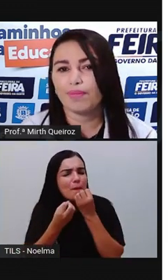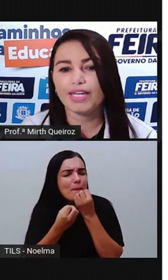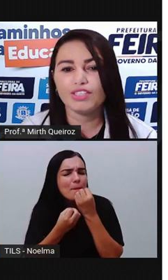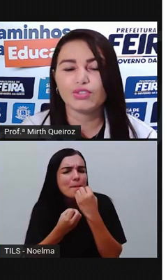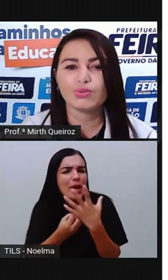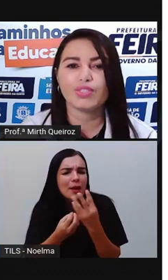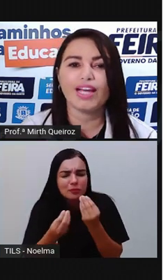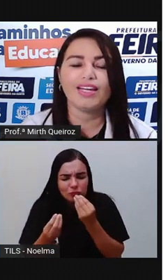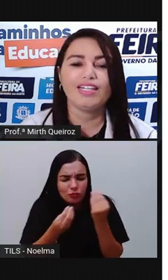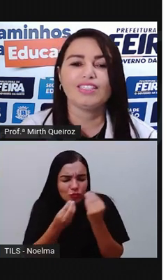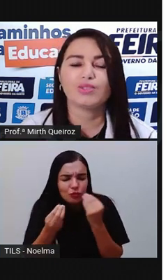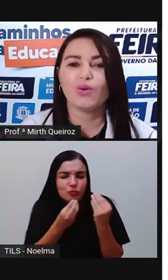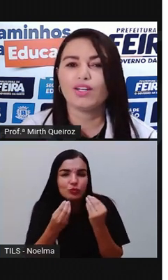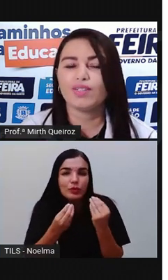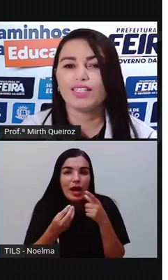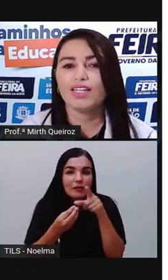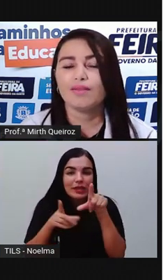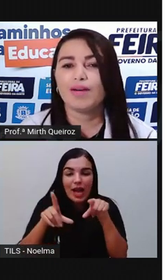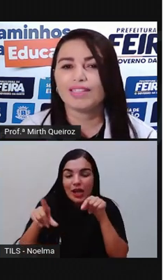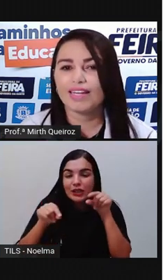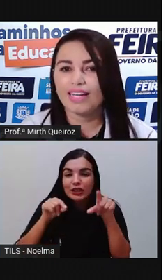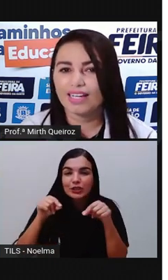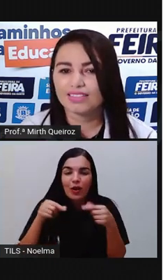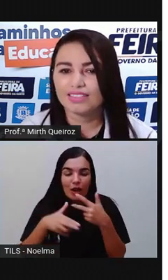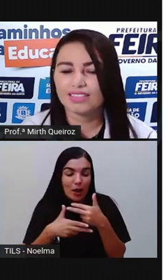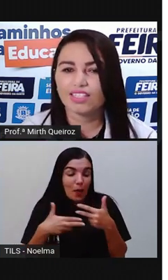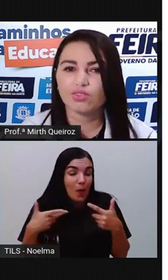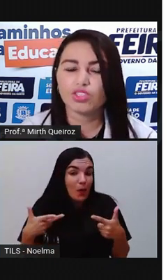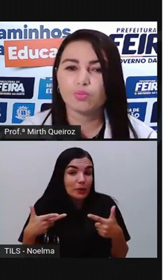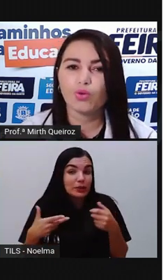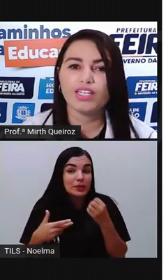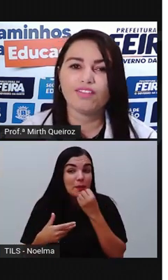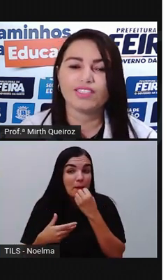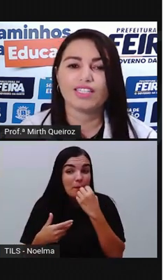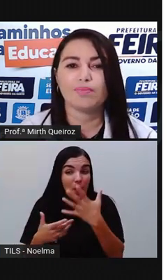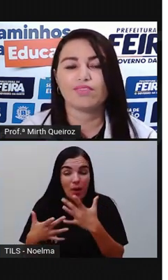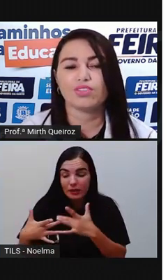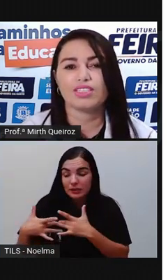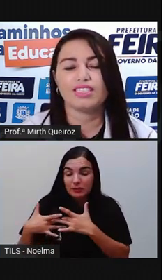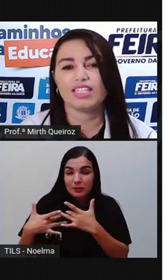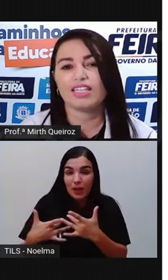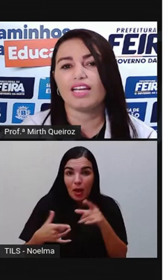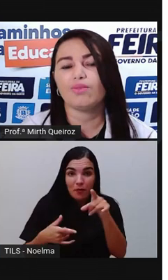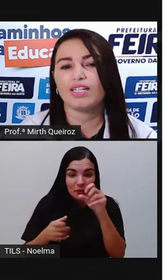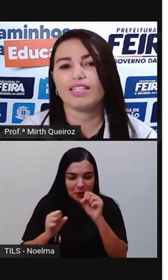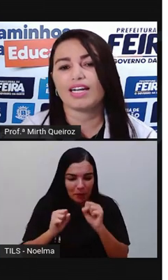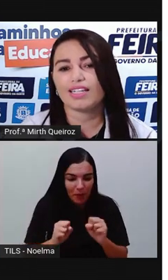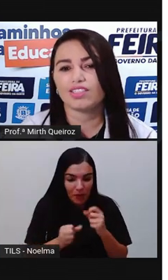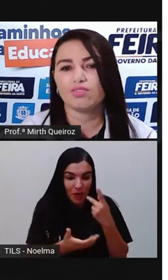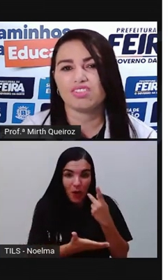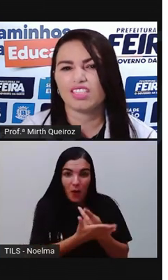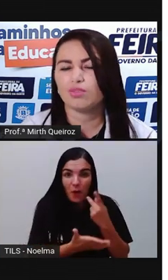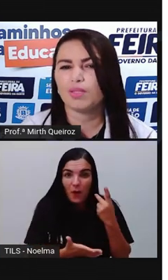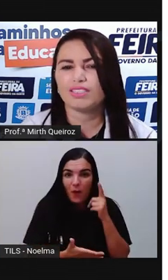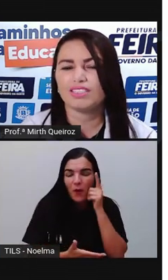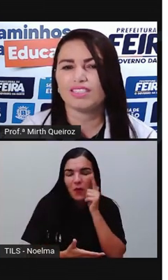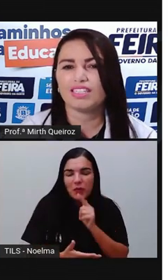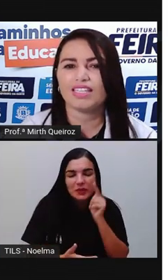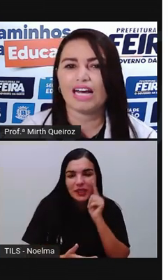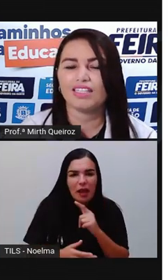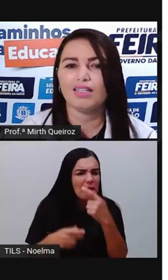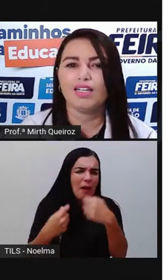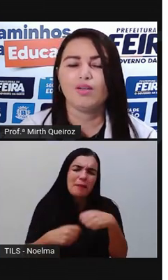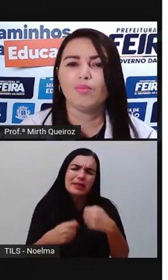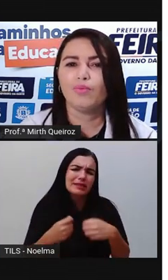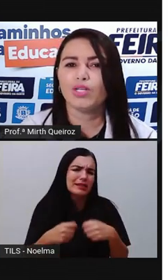capricho, né? Escolham aí materiais que estejam disponíveis aí para vocês, que tenham aí na casa de vocês. Não precisa